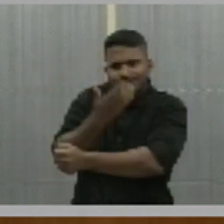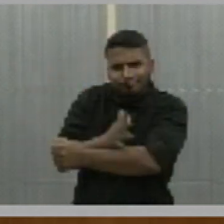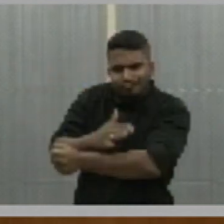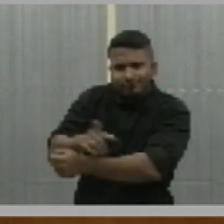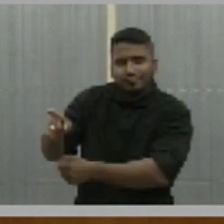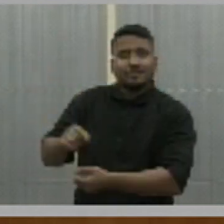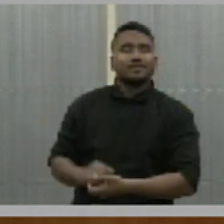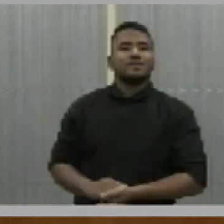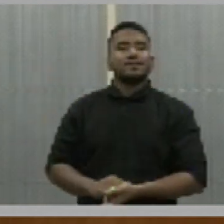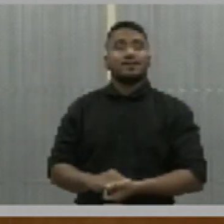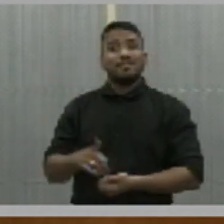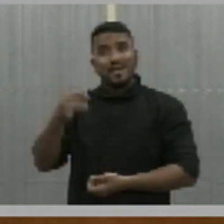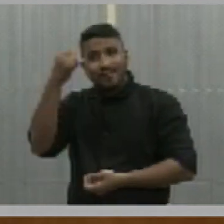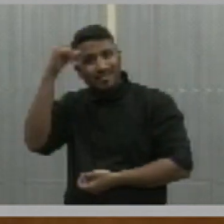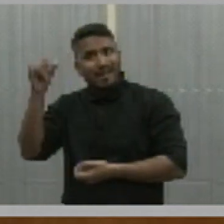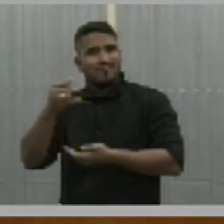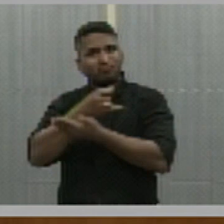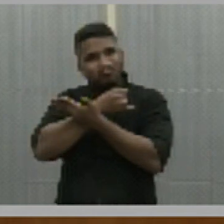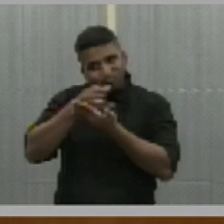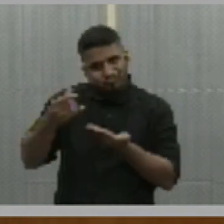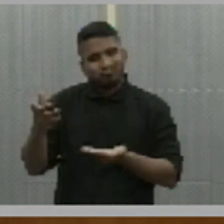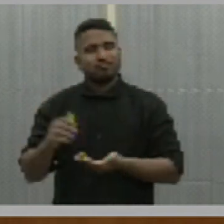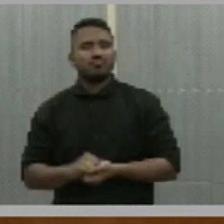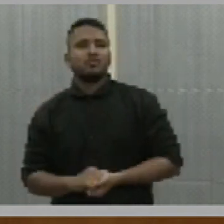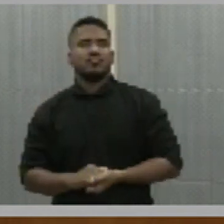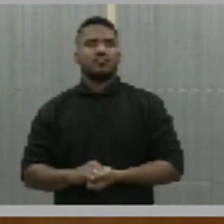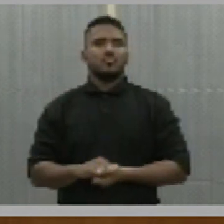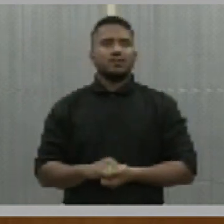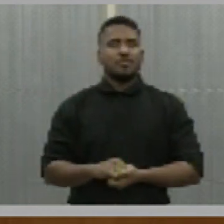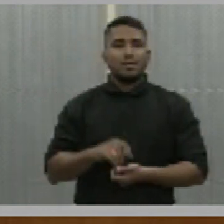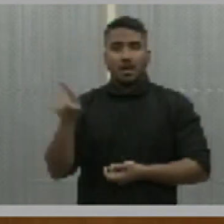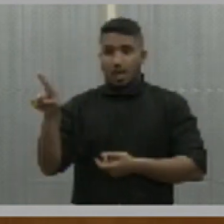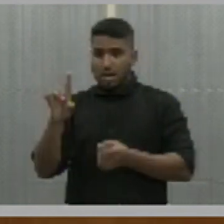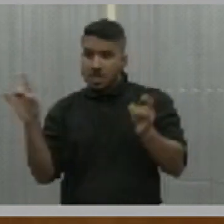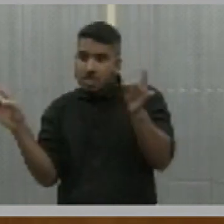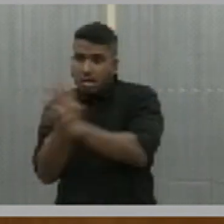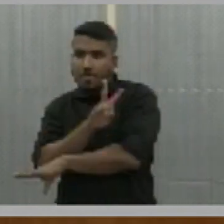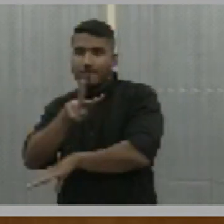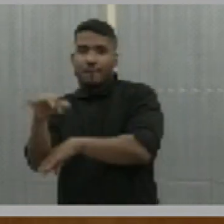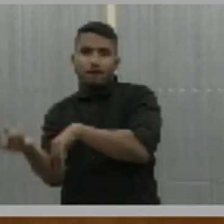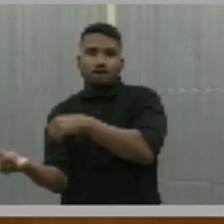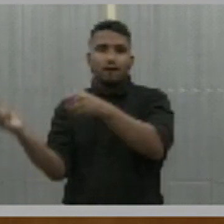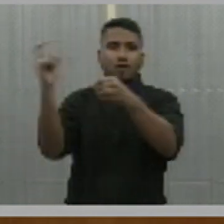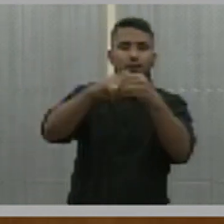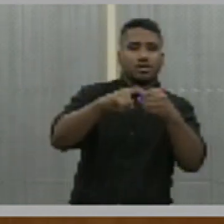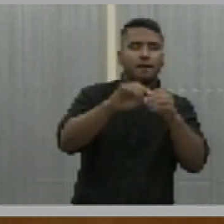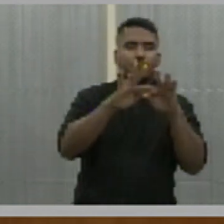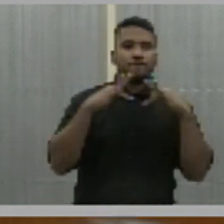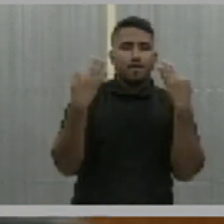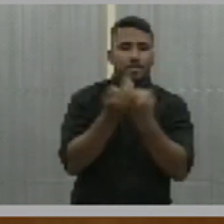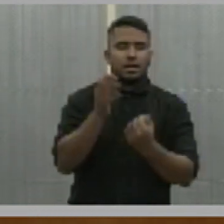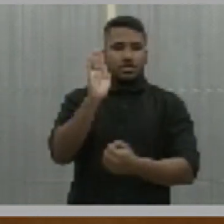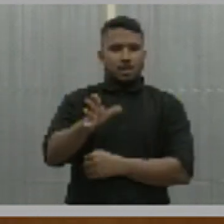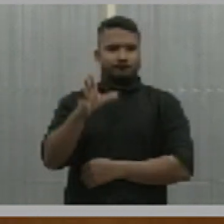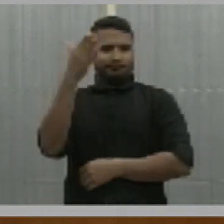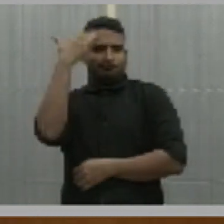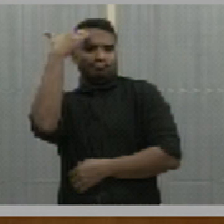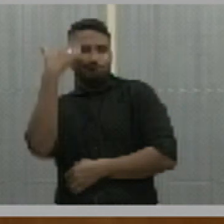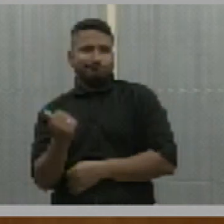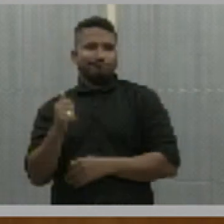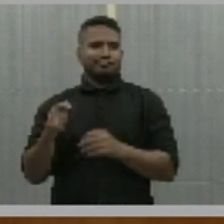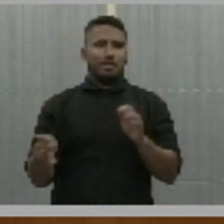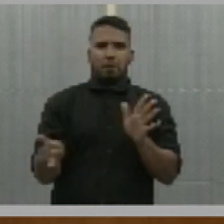recuperação e que depois vão retornar ao seio das suas famílias e que vão tocar